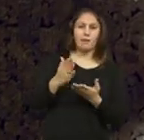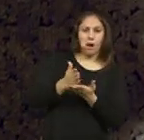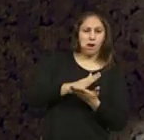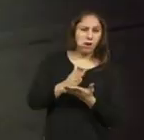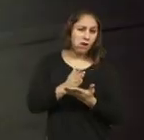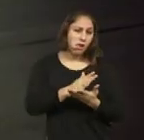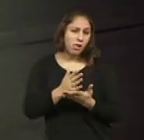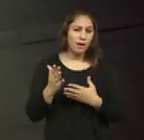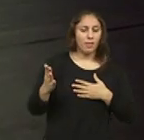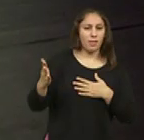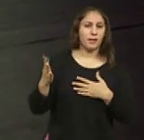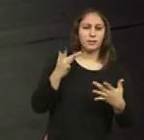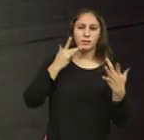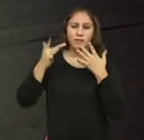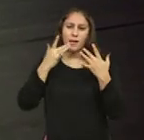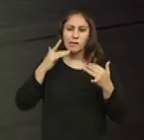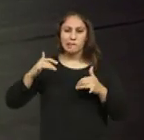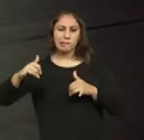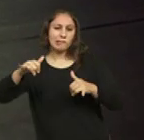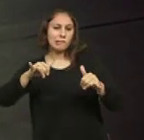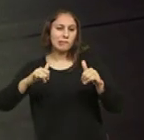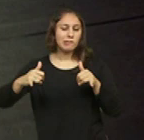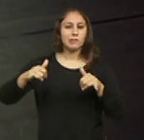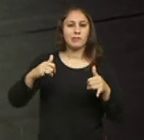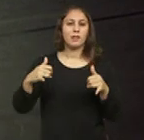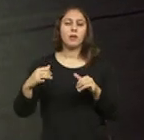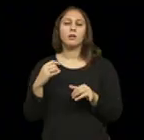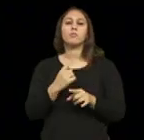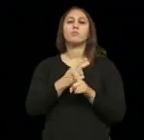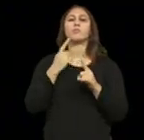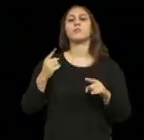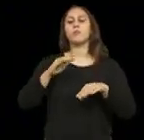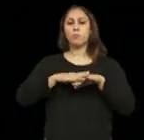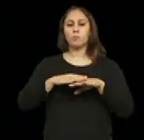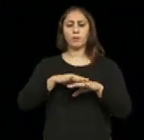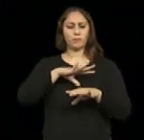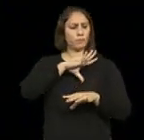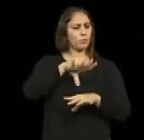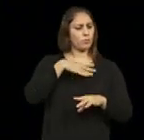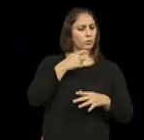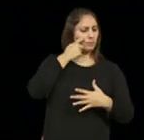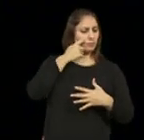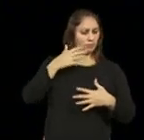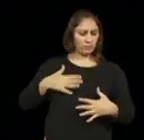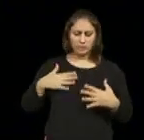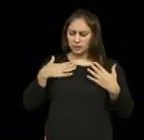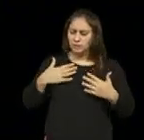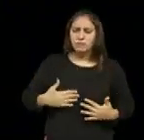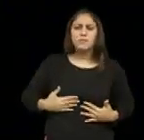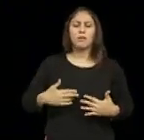dança, entre teatro, entre manipulação, porque, mesmo se é muito físico, estou a pedi-los muito de ter